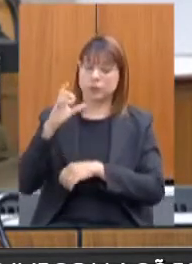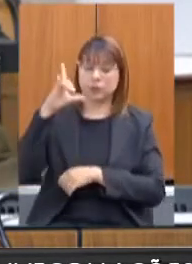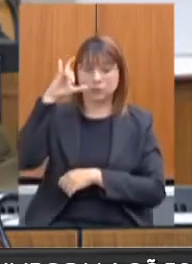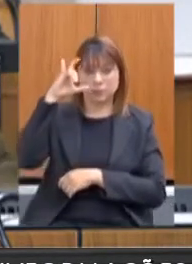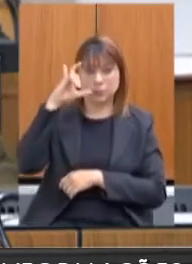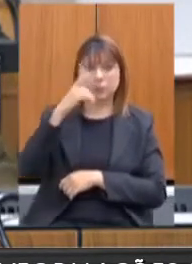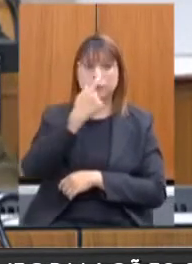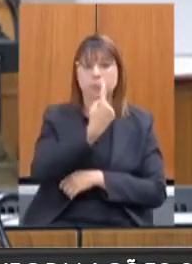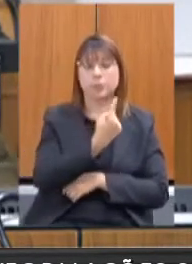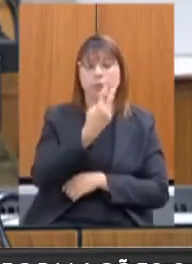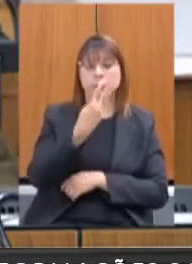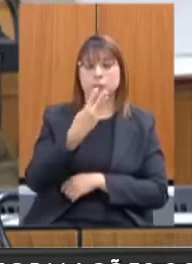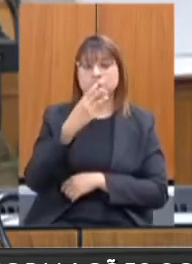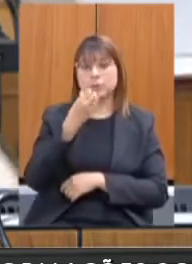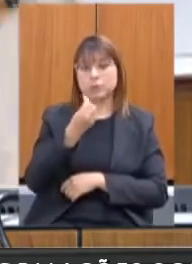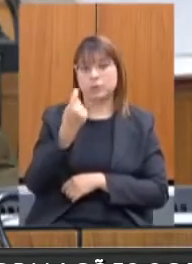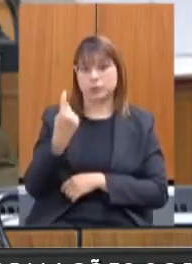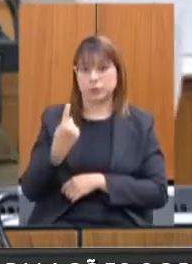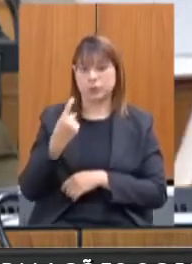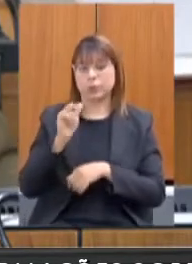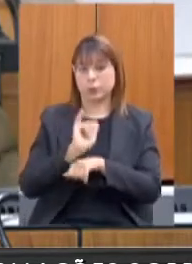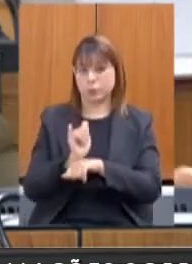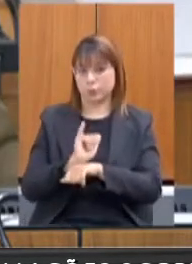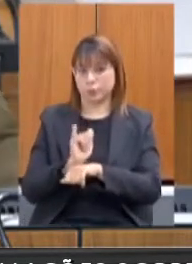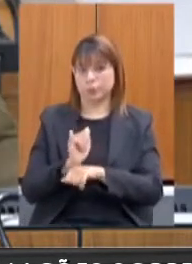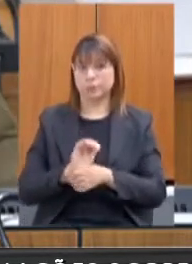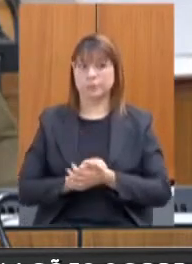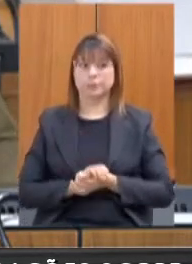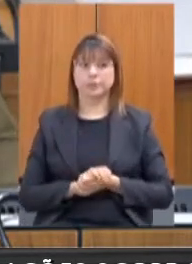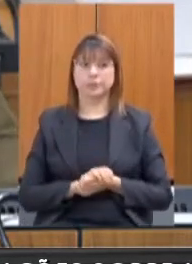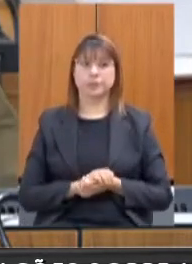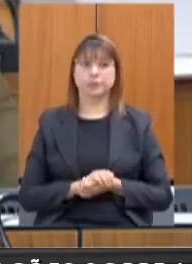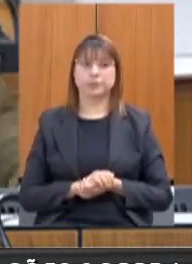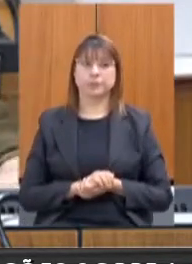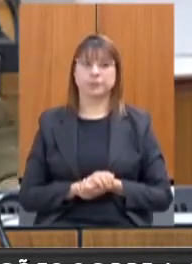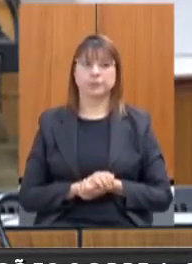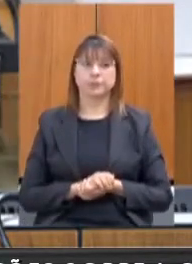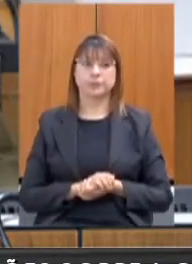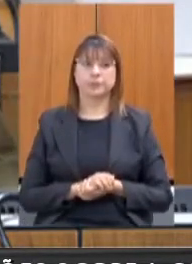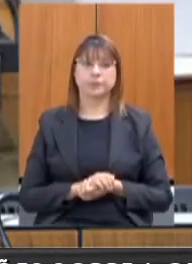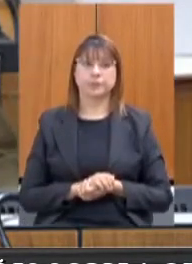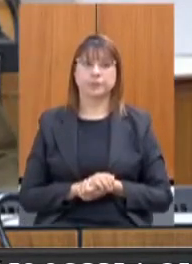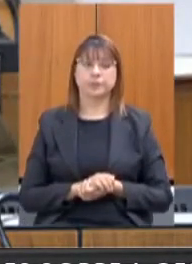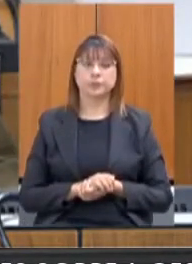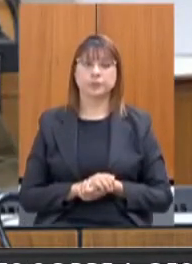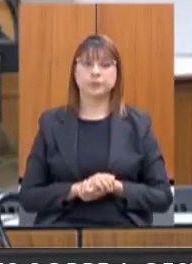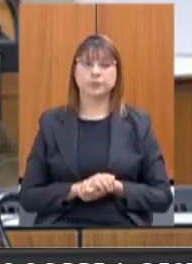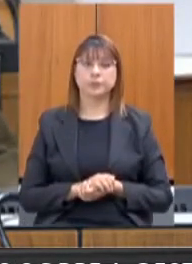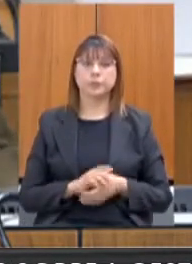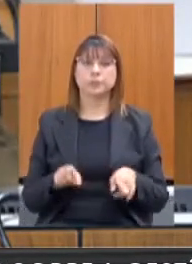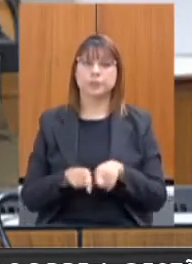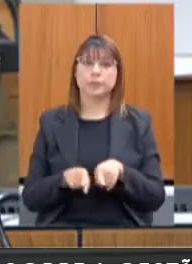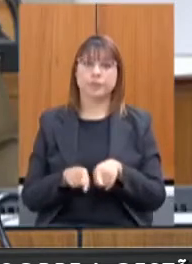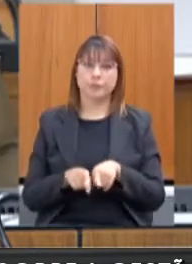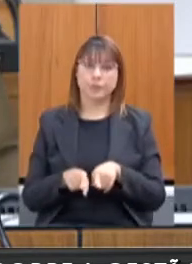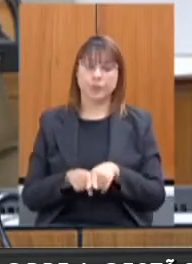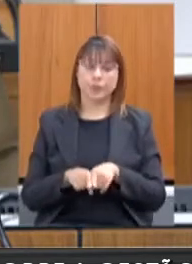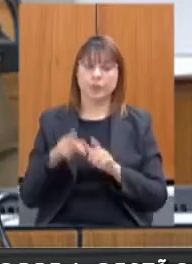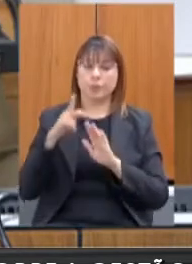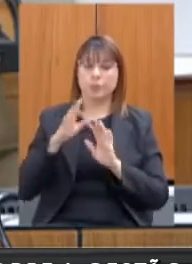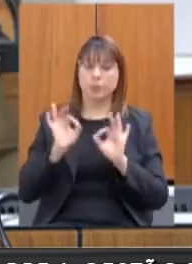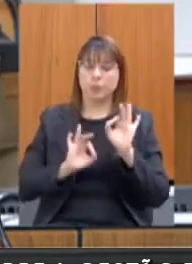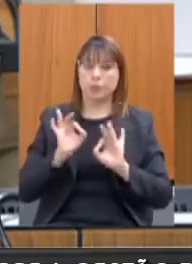.371 no YouTube. Por favor. Também colocamos o programa Mova Mais.